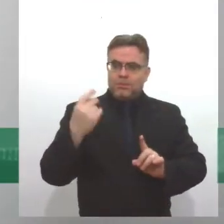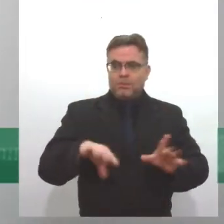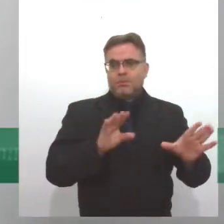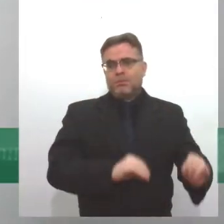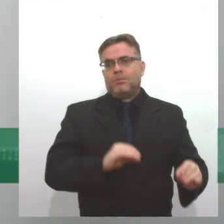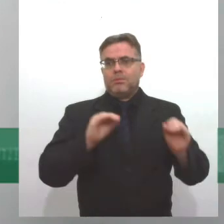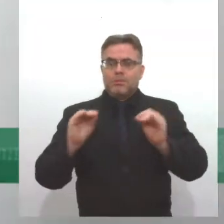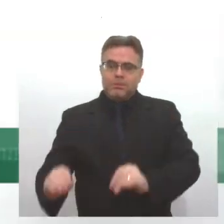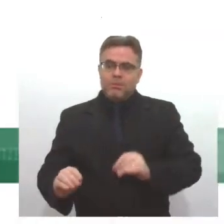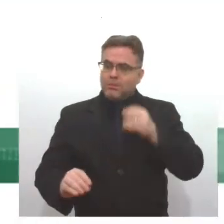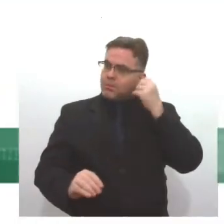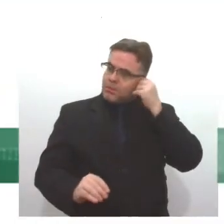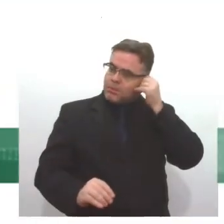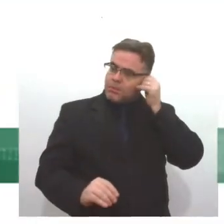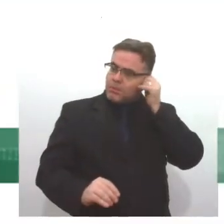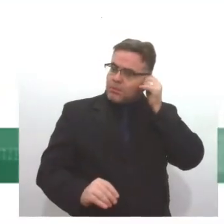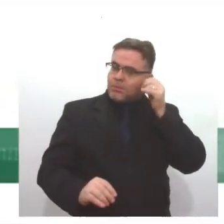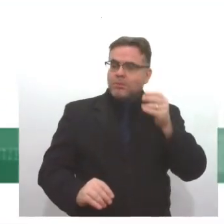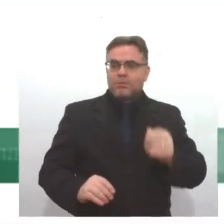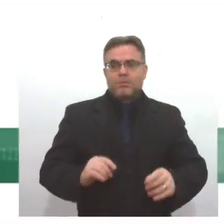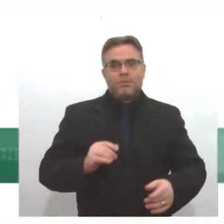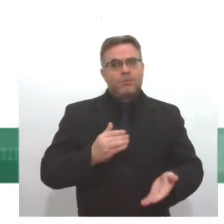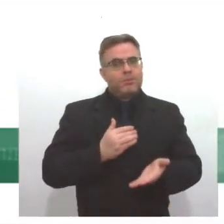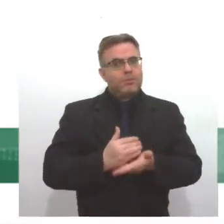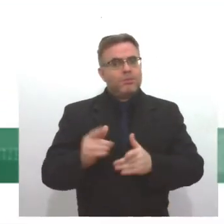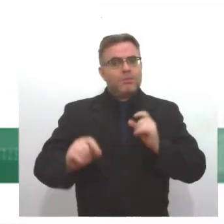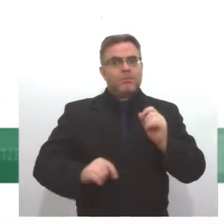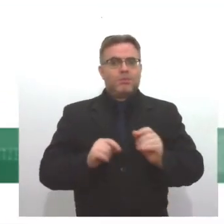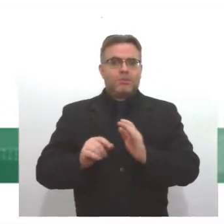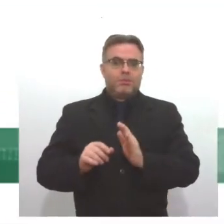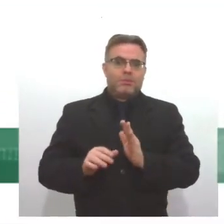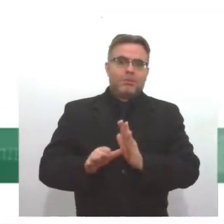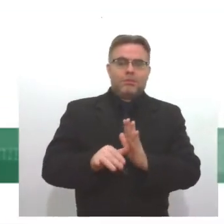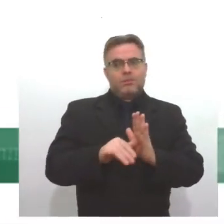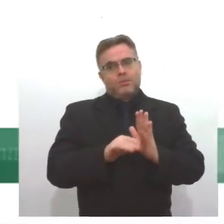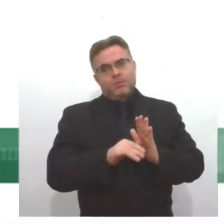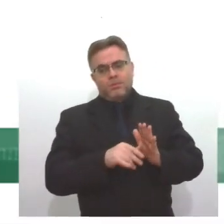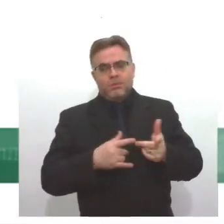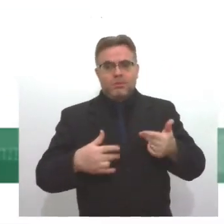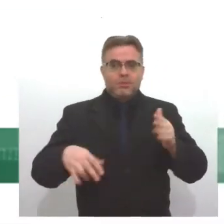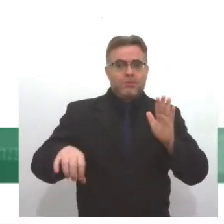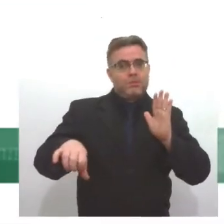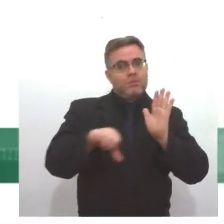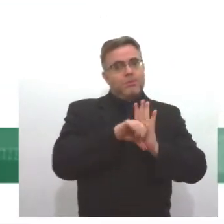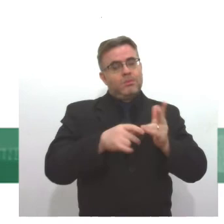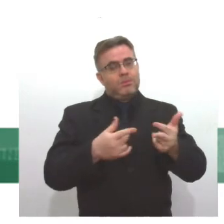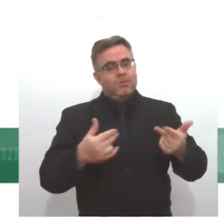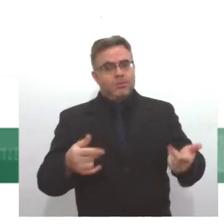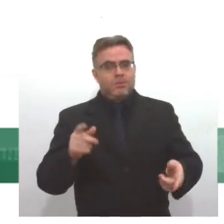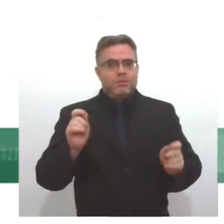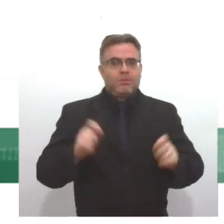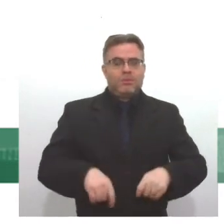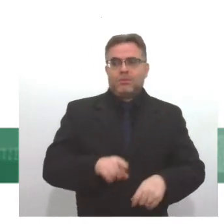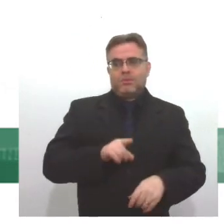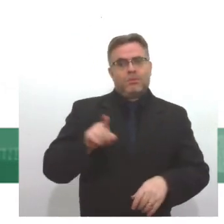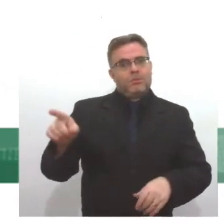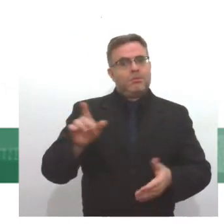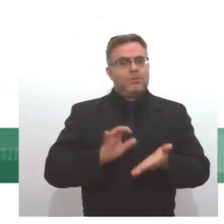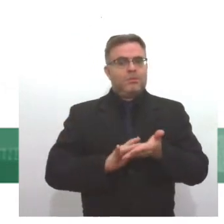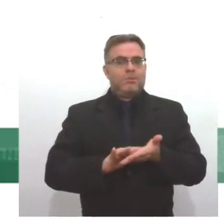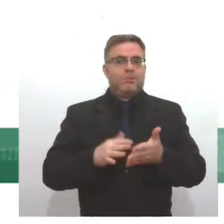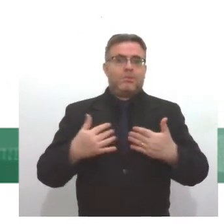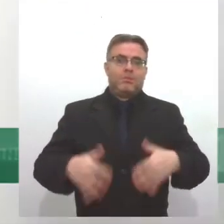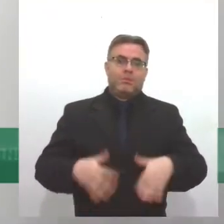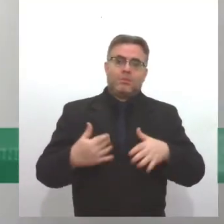local e lá as pessoas começavam a cometer alguns crimes, furtavam, roubavam e falavam foi cigano, foi cigano e fez isso aí.